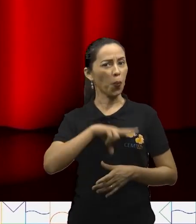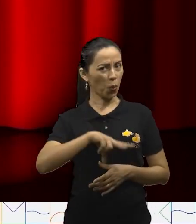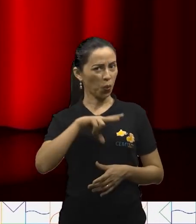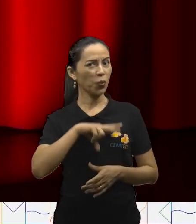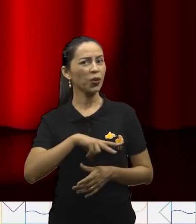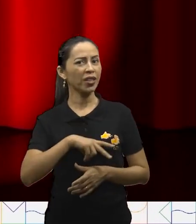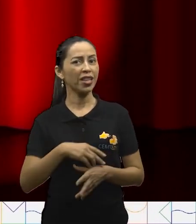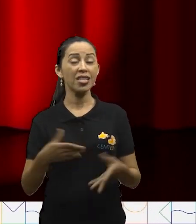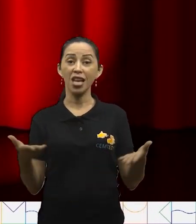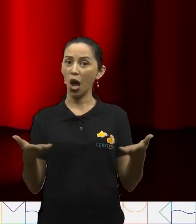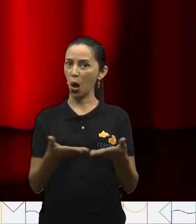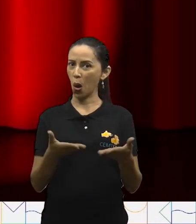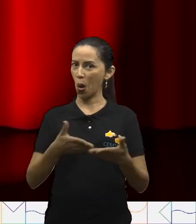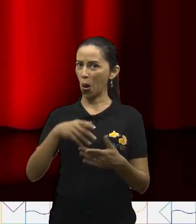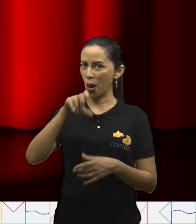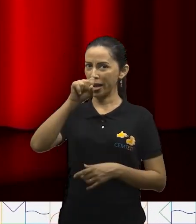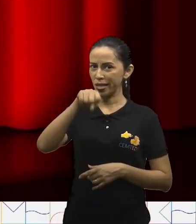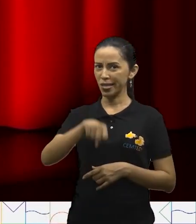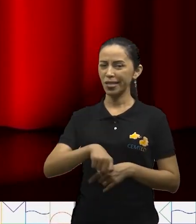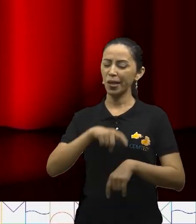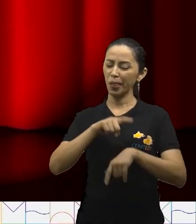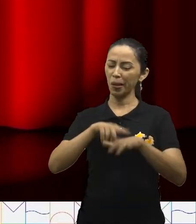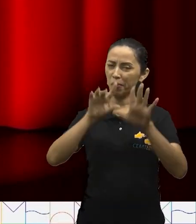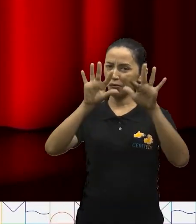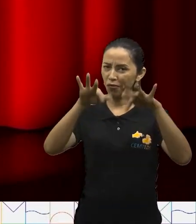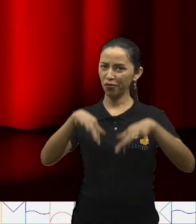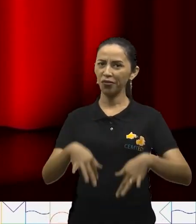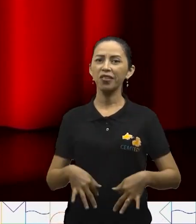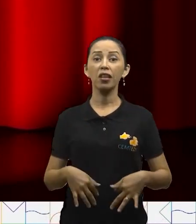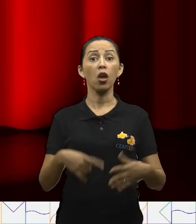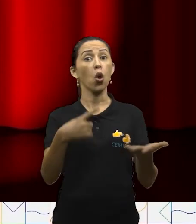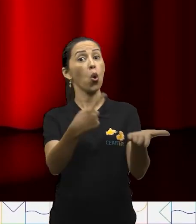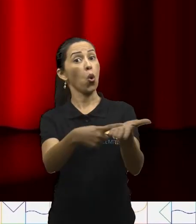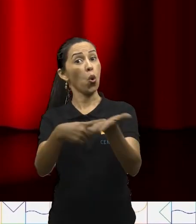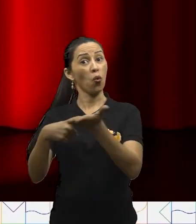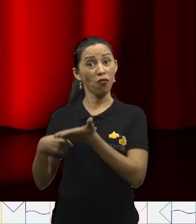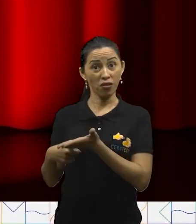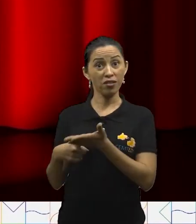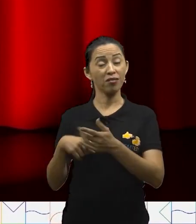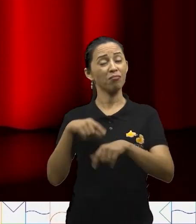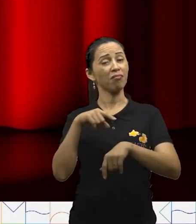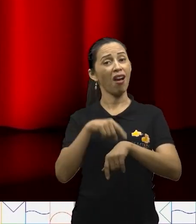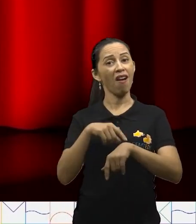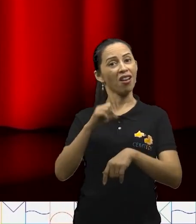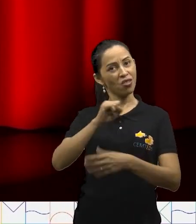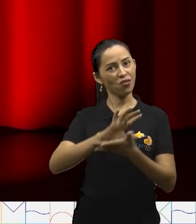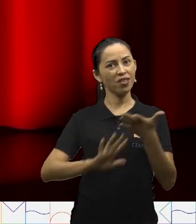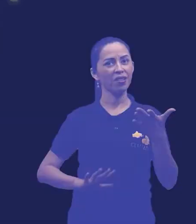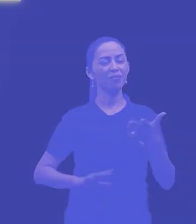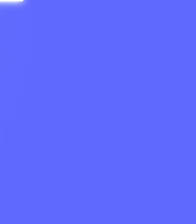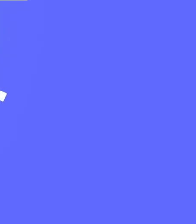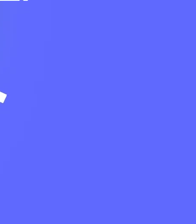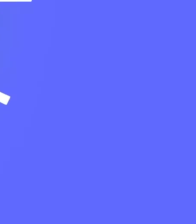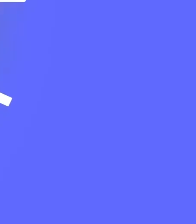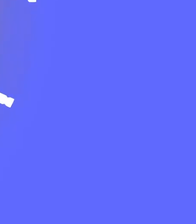Agora sim! Encerrado o desafio, convido-o para a hora da atividade. Vamos lá?